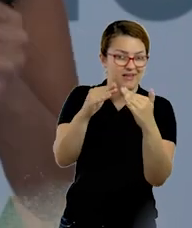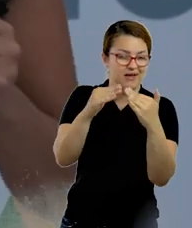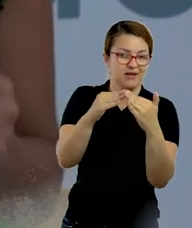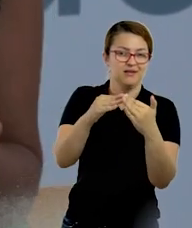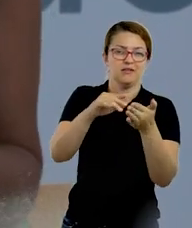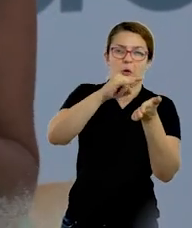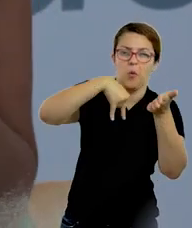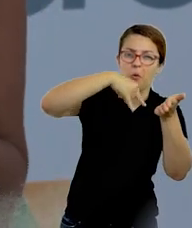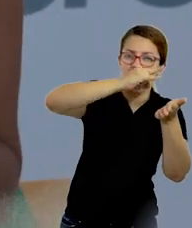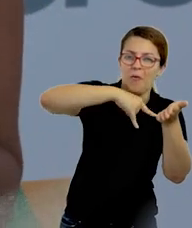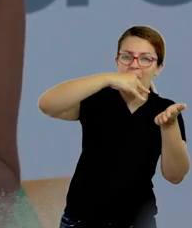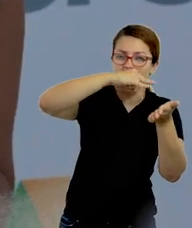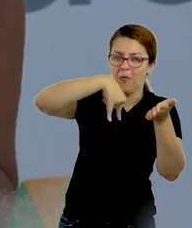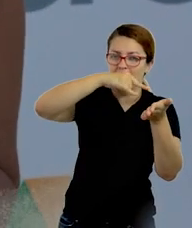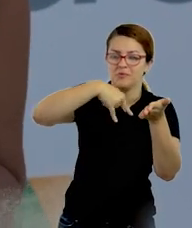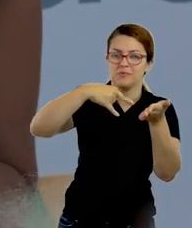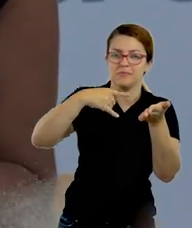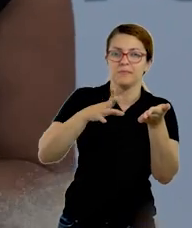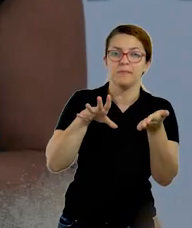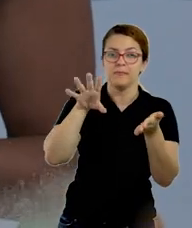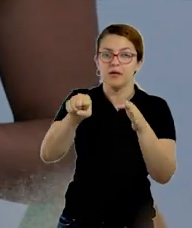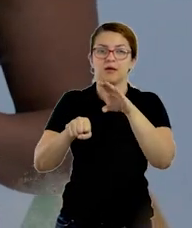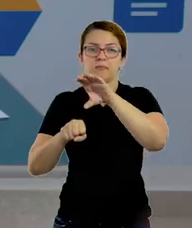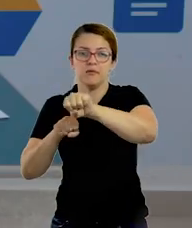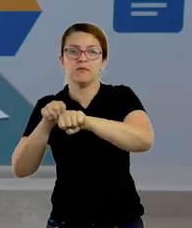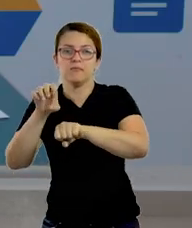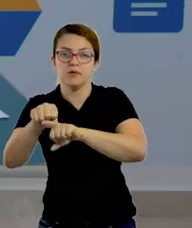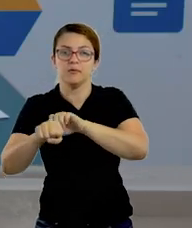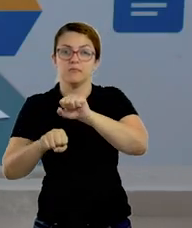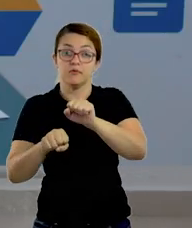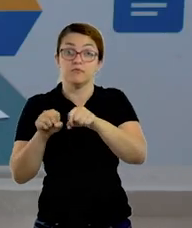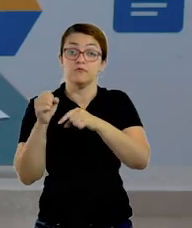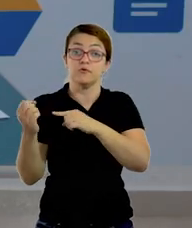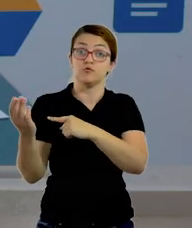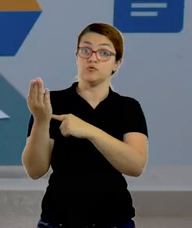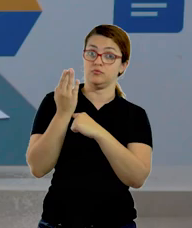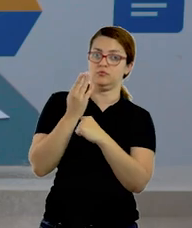ajudar pra poder responder essas questões, tá bom? Então, olha lá.